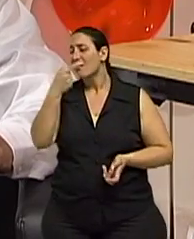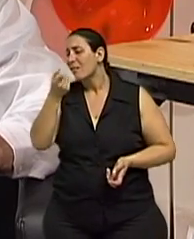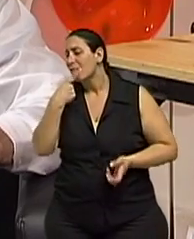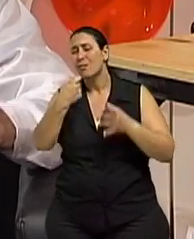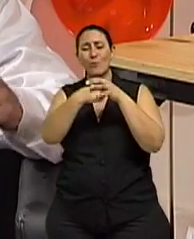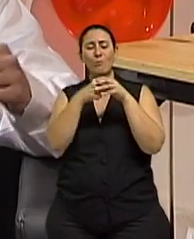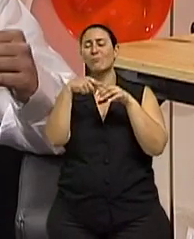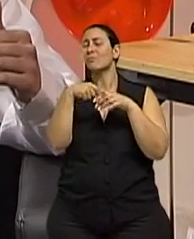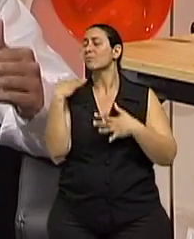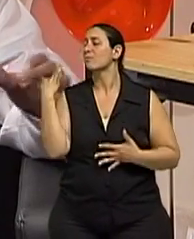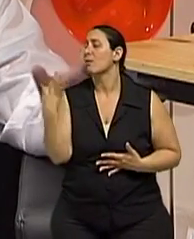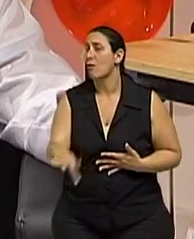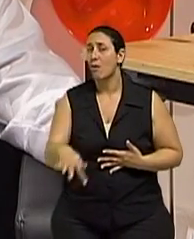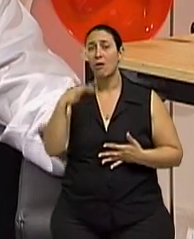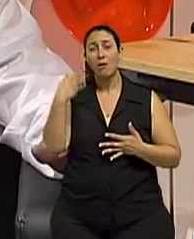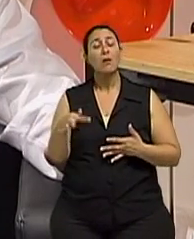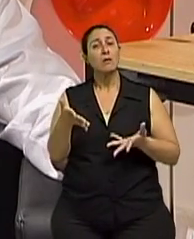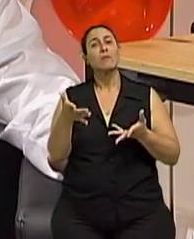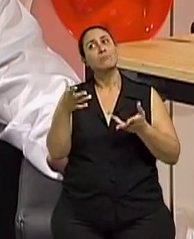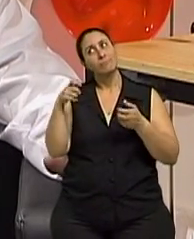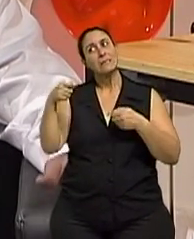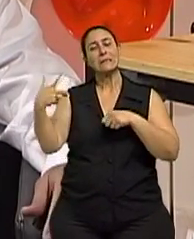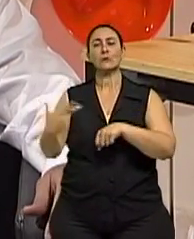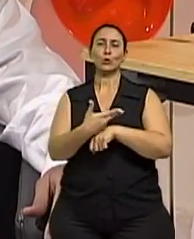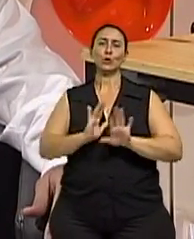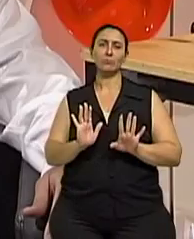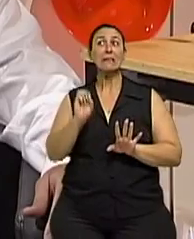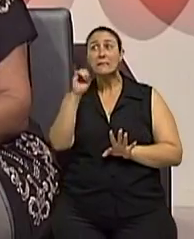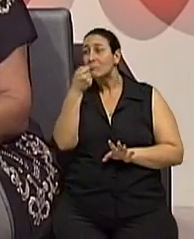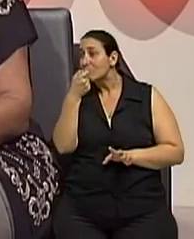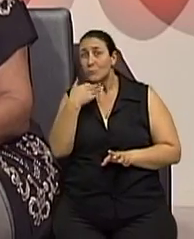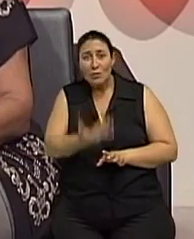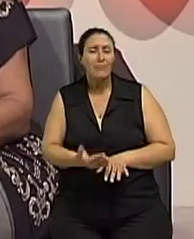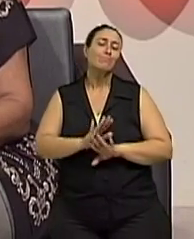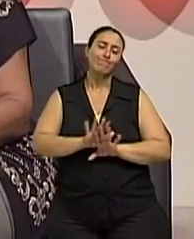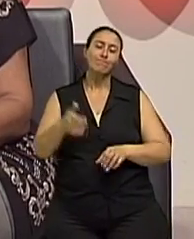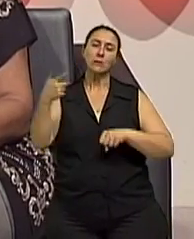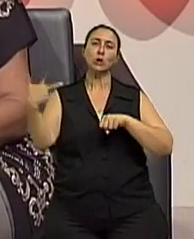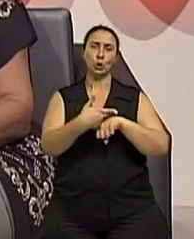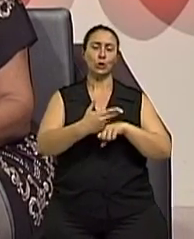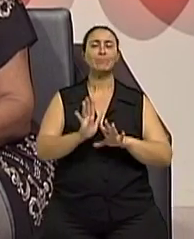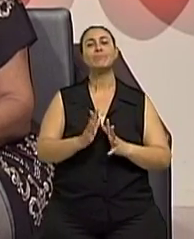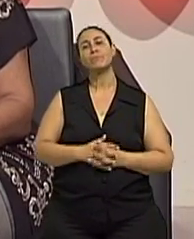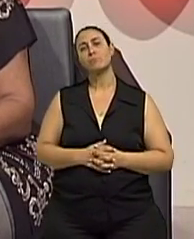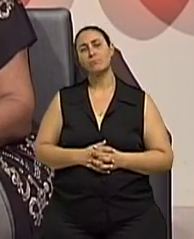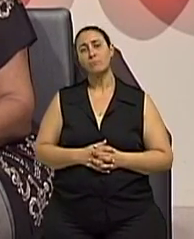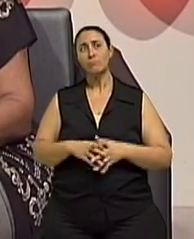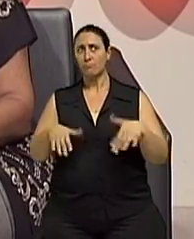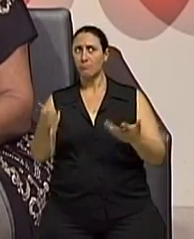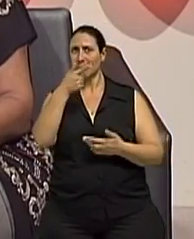incapacitante, e aí sim se indica a cirurgia. Então quando o senhor fala assim, que ela pode ficar